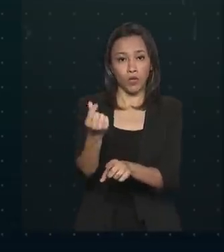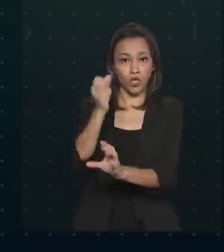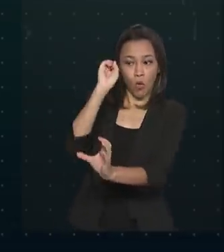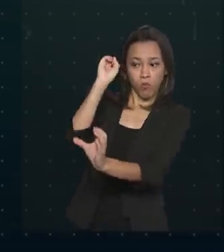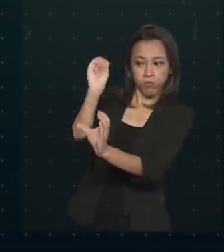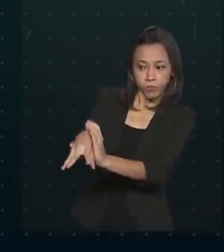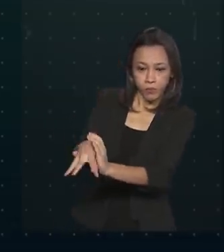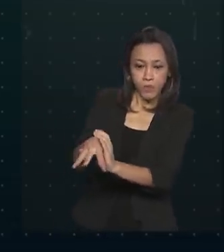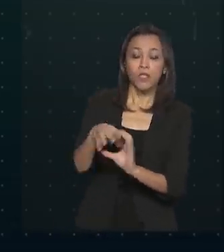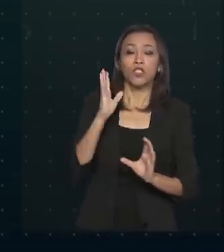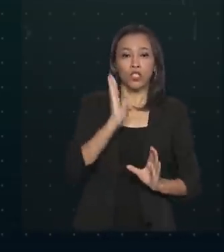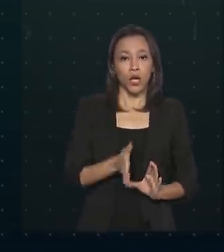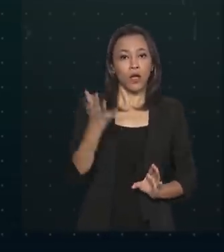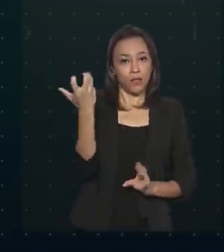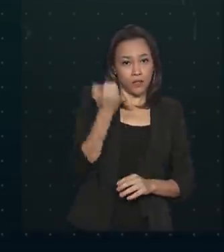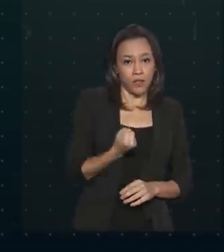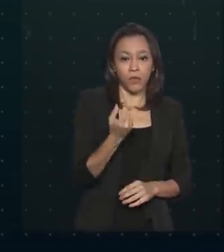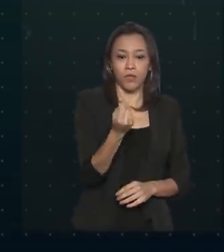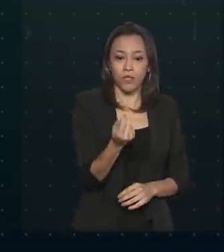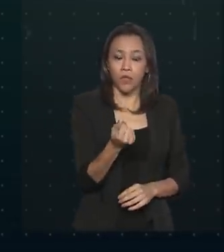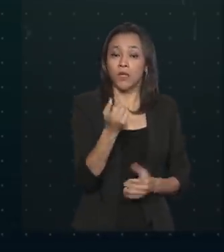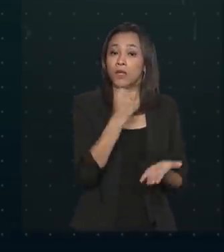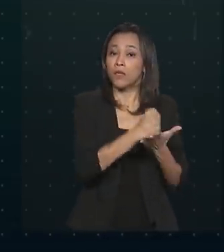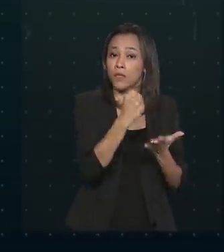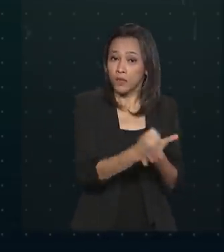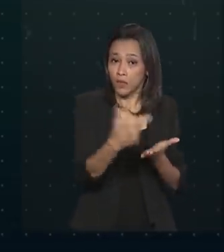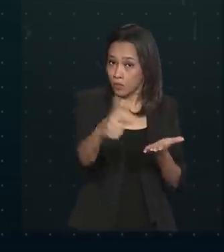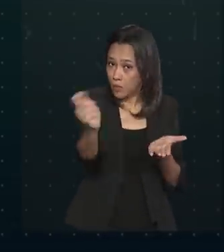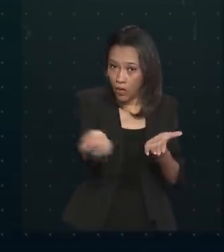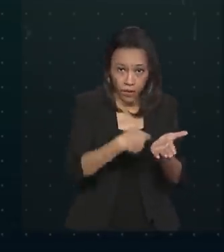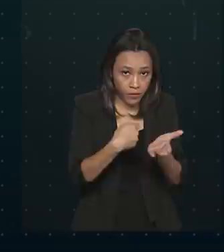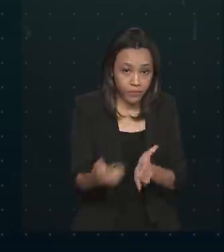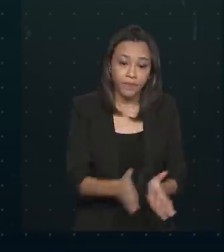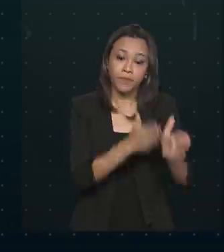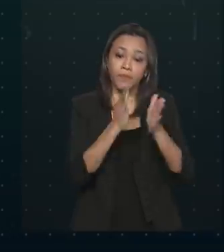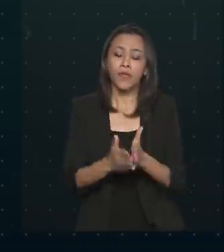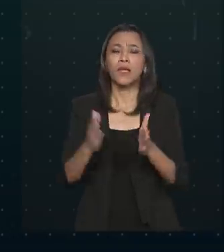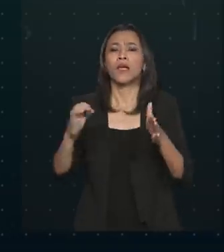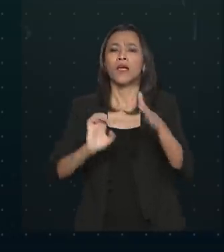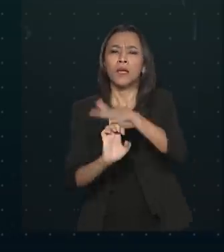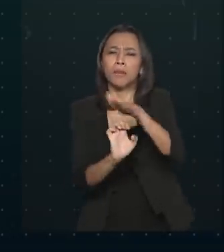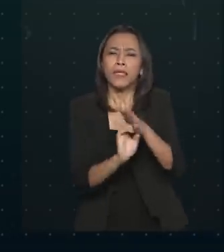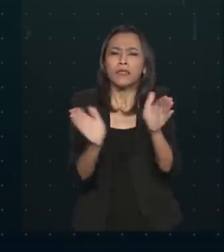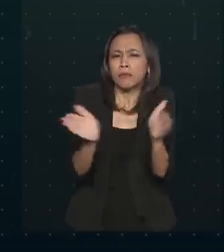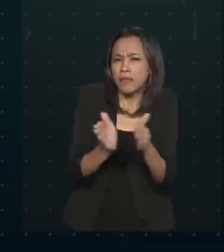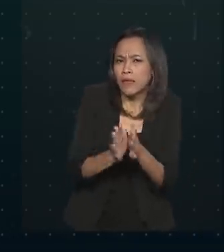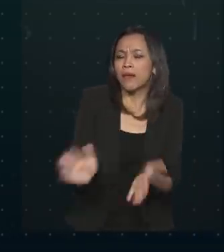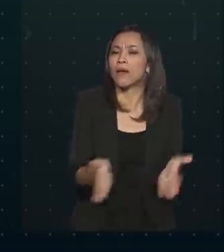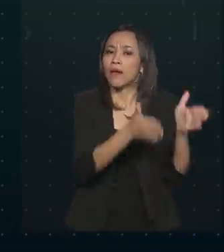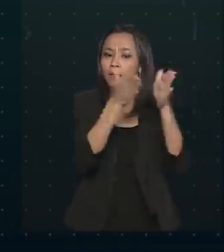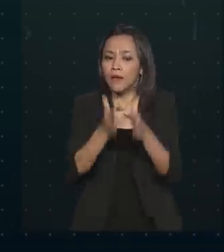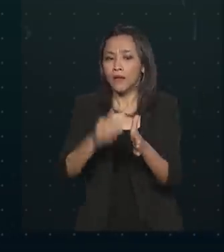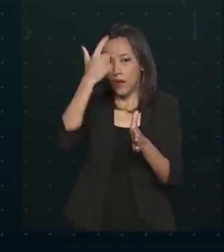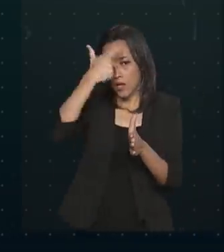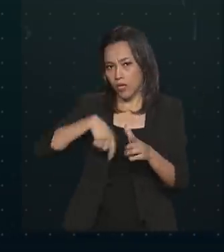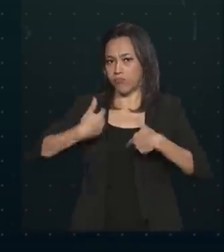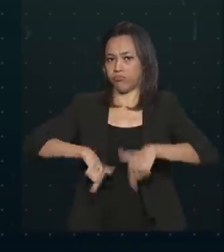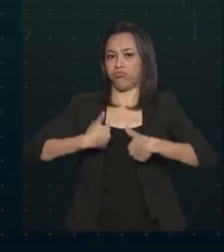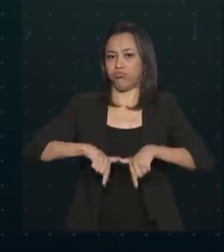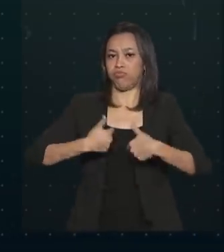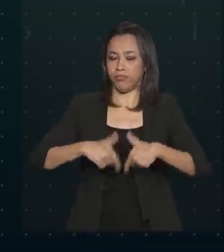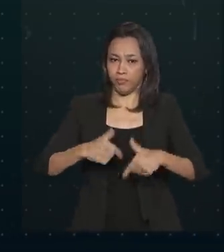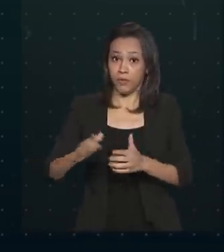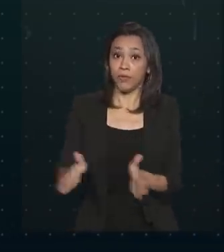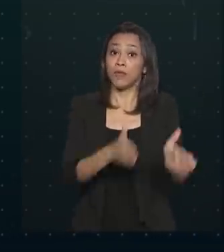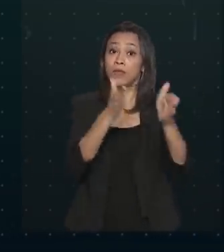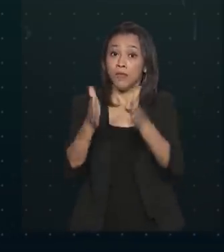Receberam o auxílio trabalhadores informais, microempreendedores individuais, trabalhadores autônomos e pessoas